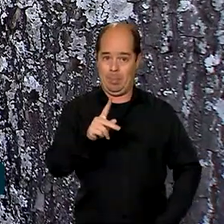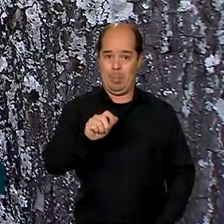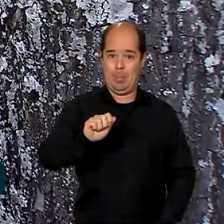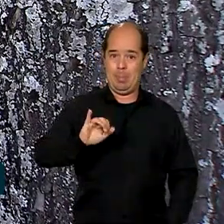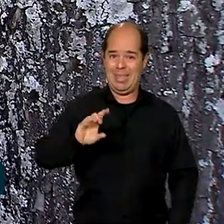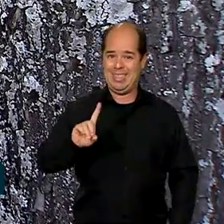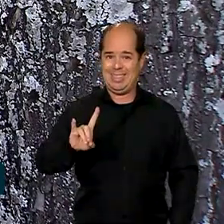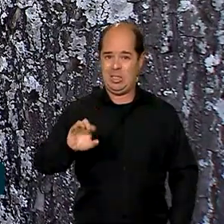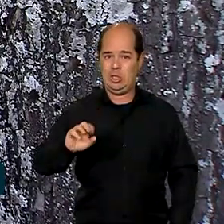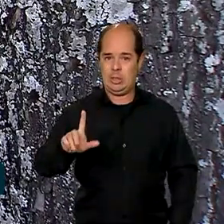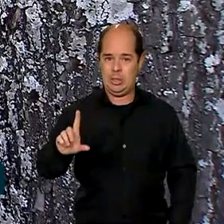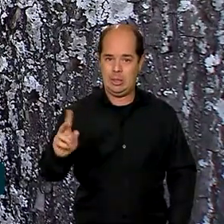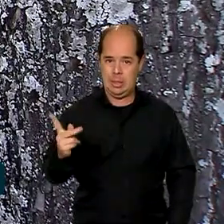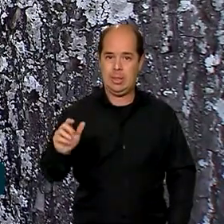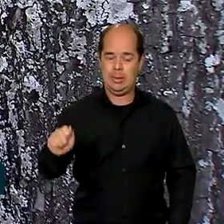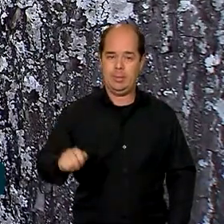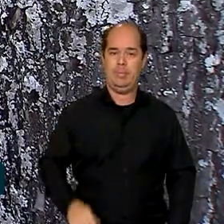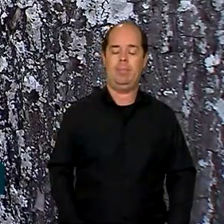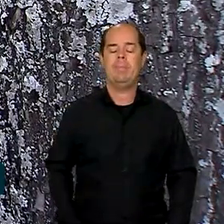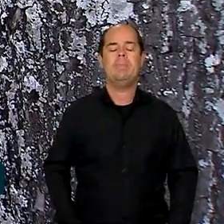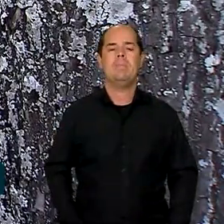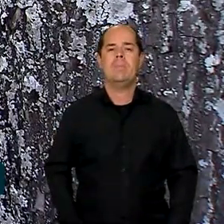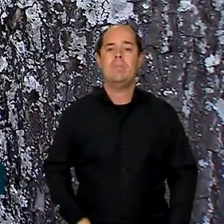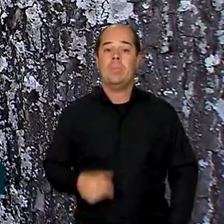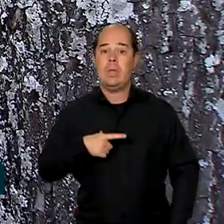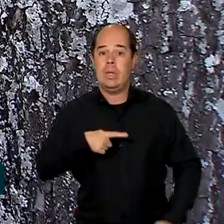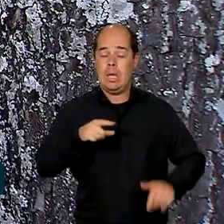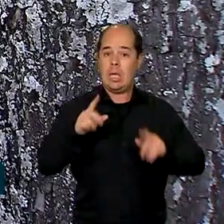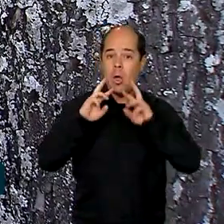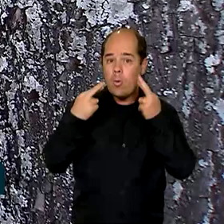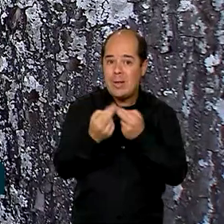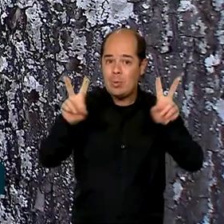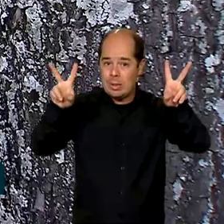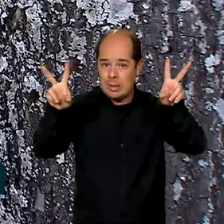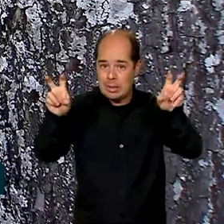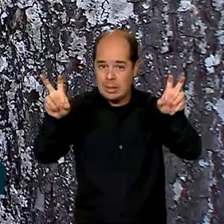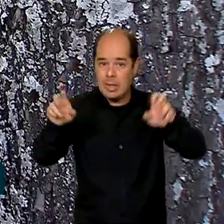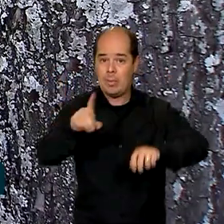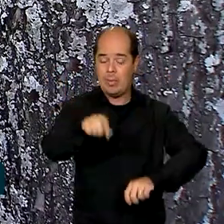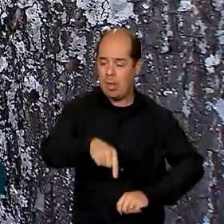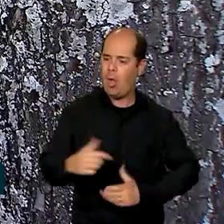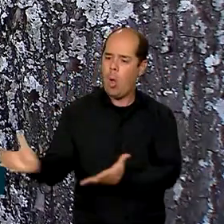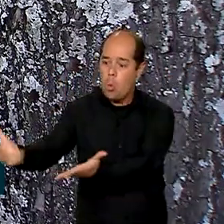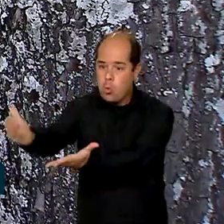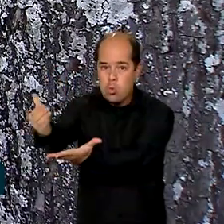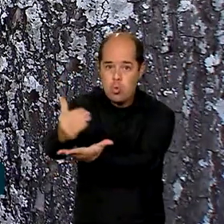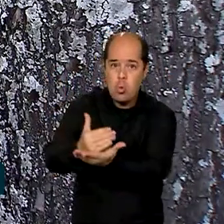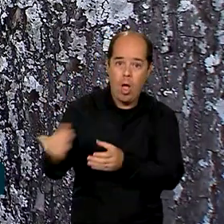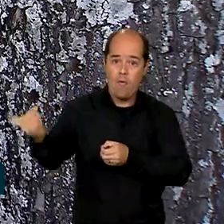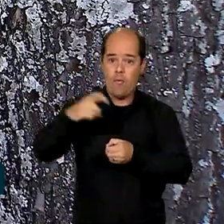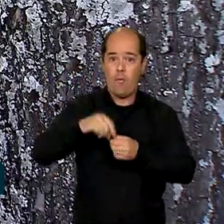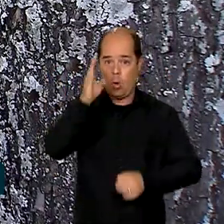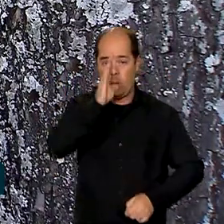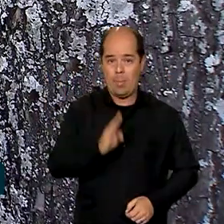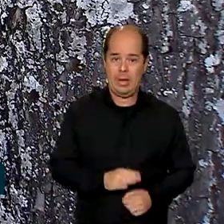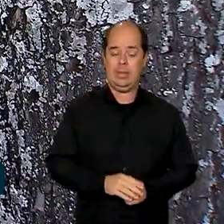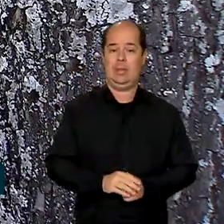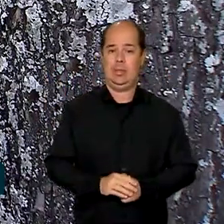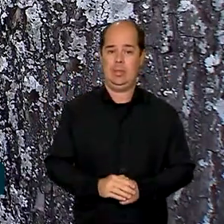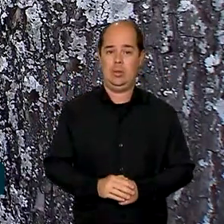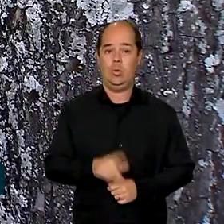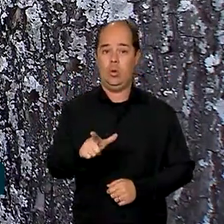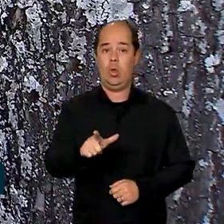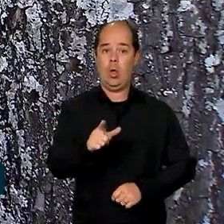presidência. Um dos temas da reunião foi a operação de repatriação dos brasileiros em Israel. Já o ministro das